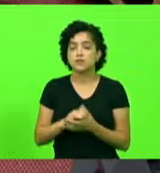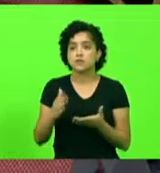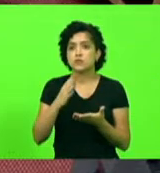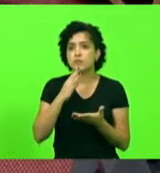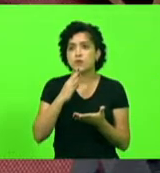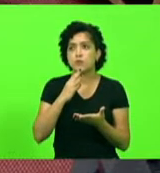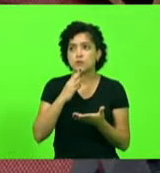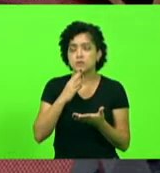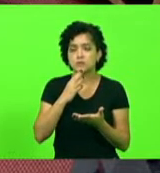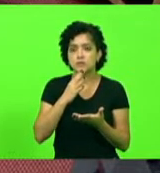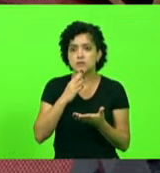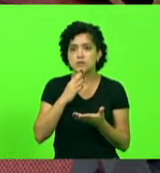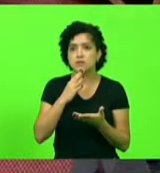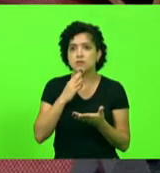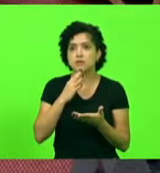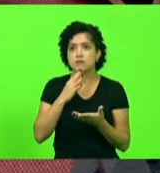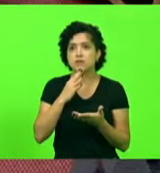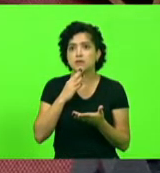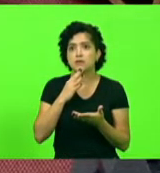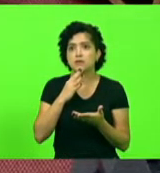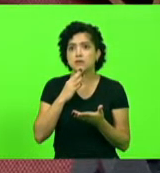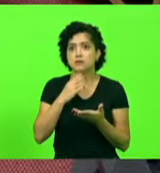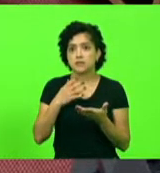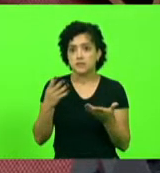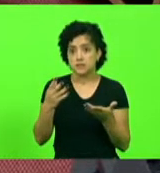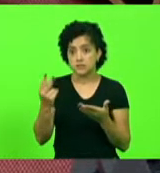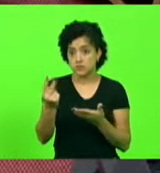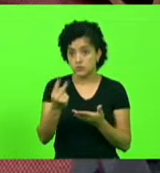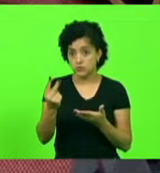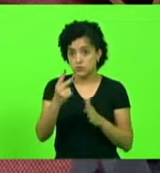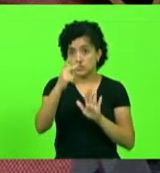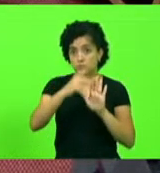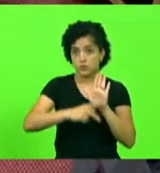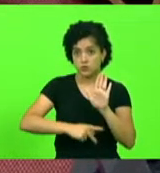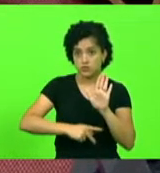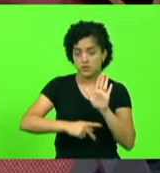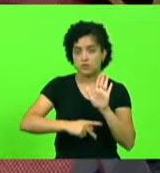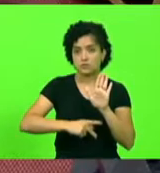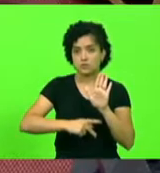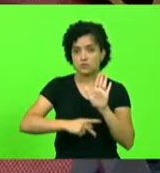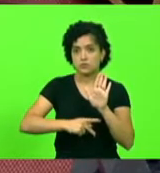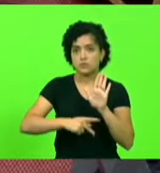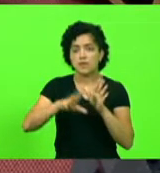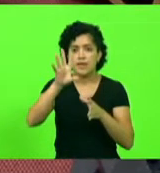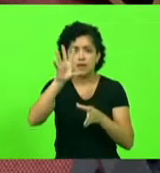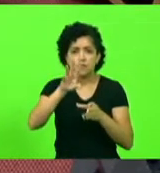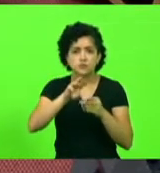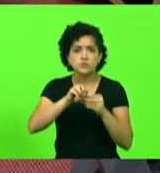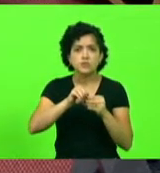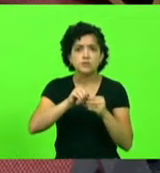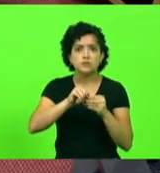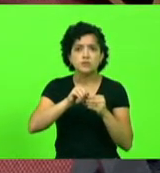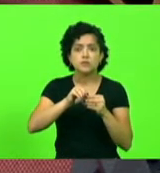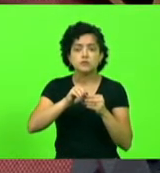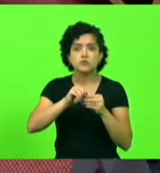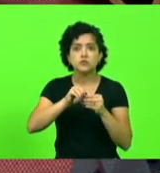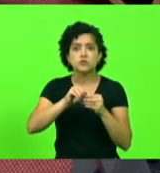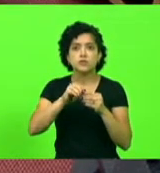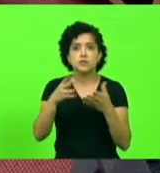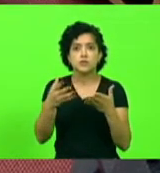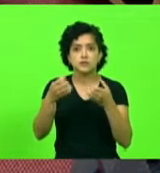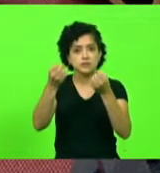um pouco mais desses dois projetos, se a deputada Luciane pudesse resumidamente só dar um